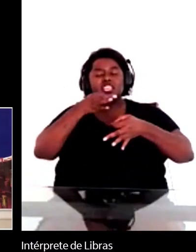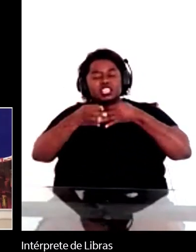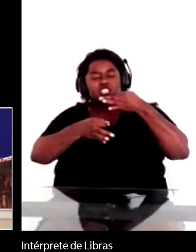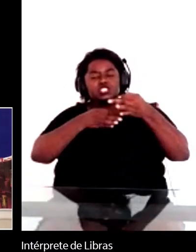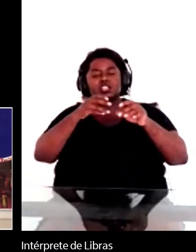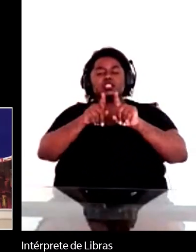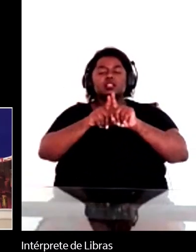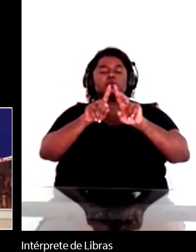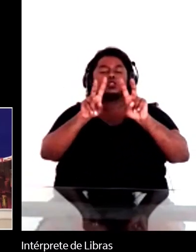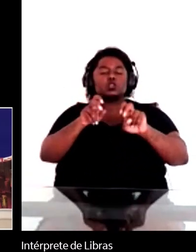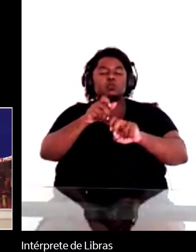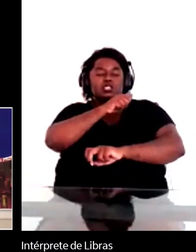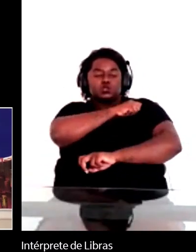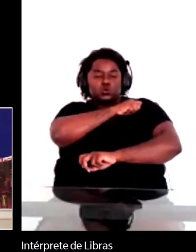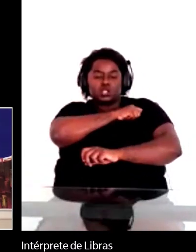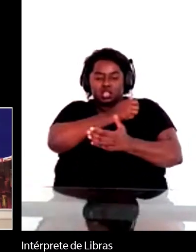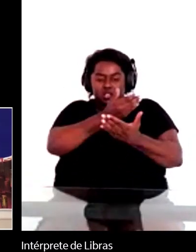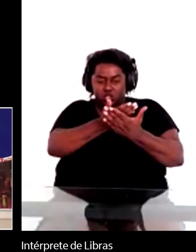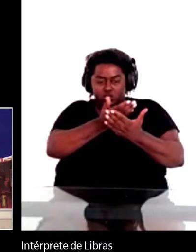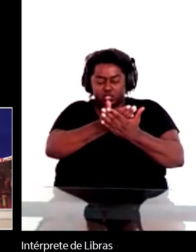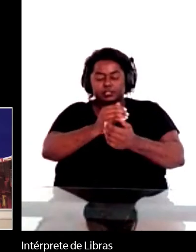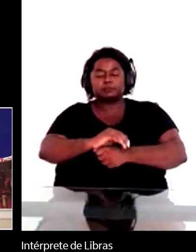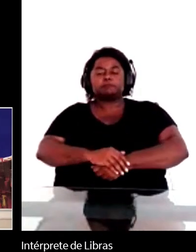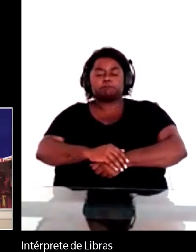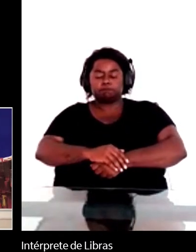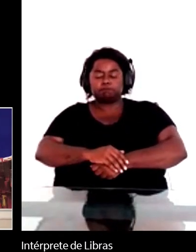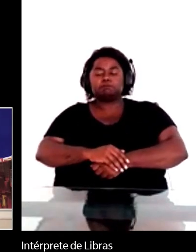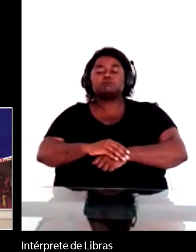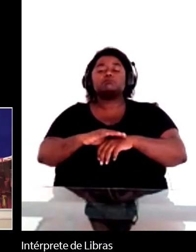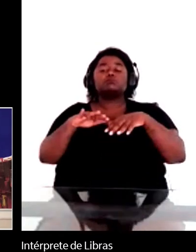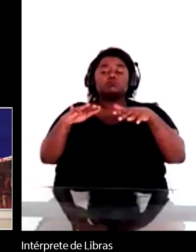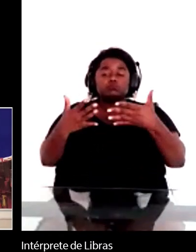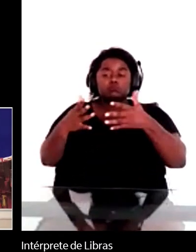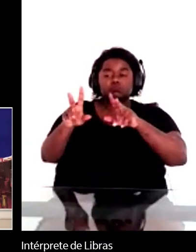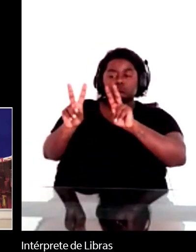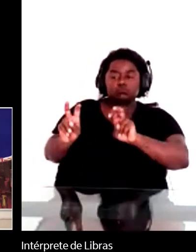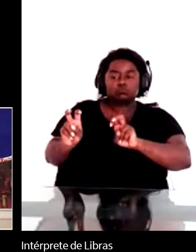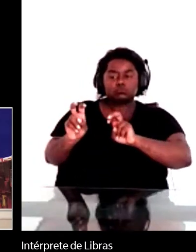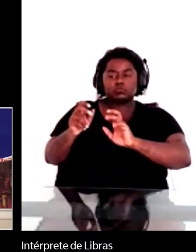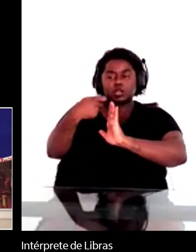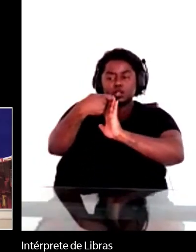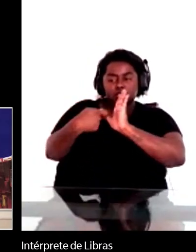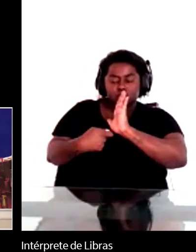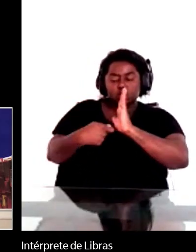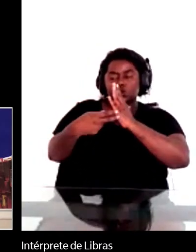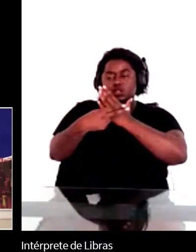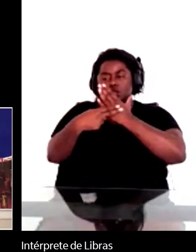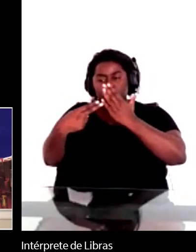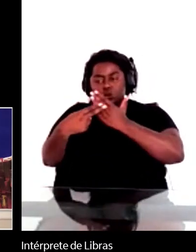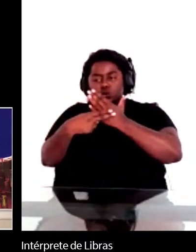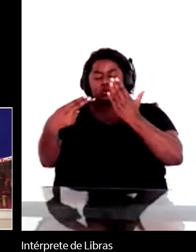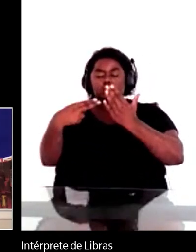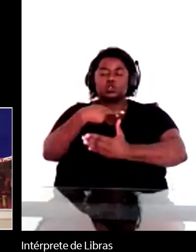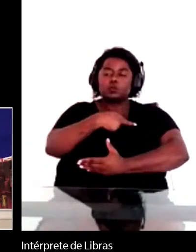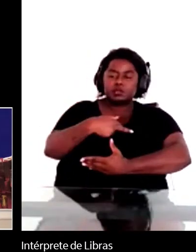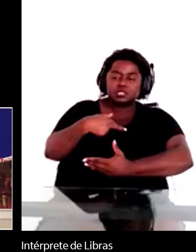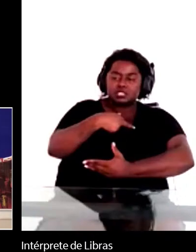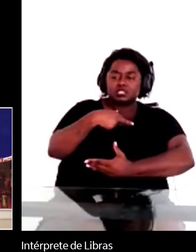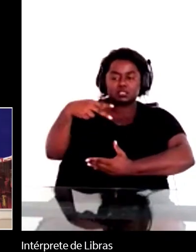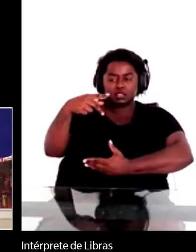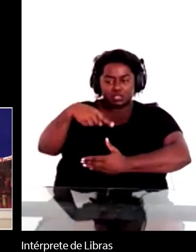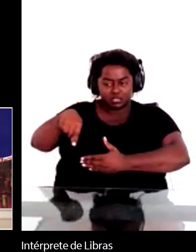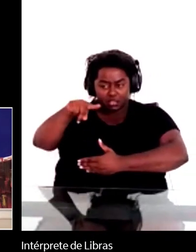enquanto os escritores romancistas contistas sobretudo teriam incorporado algo da literatura machadiana